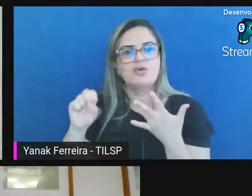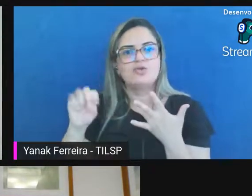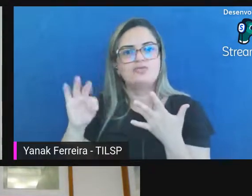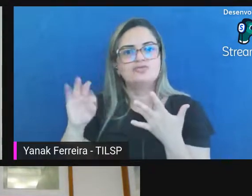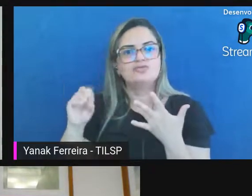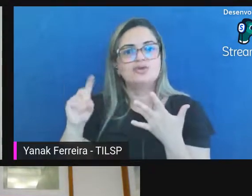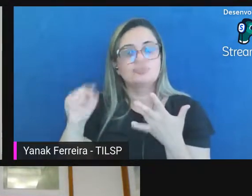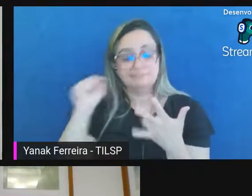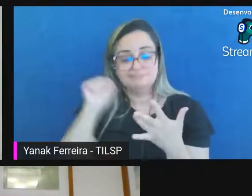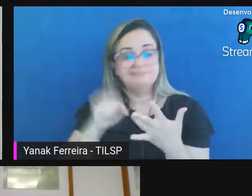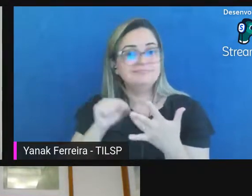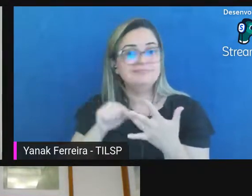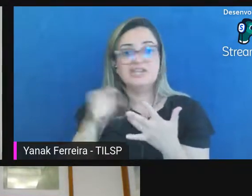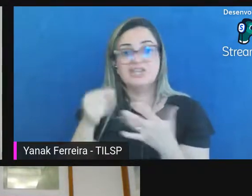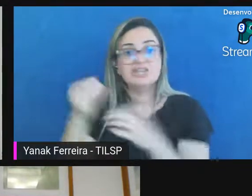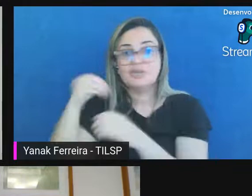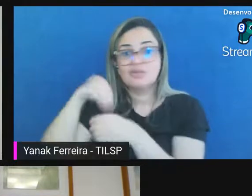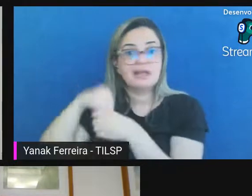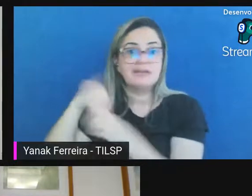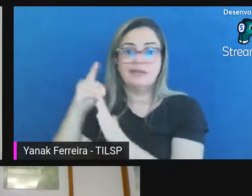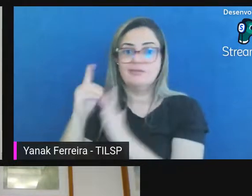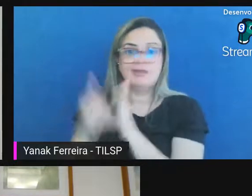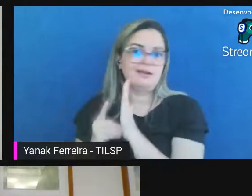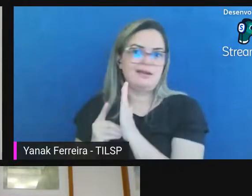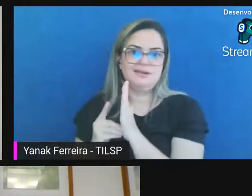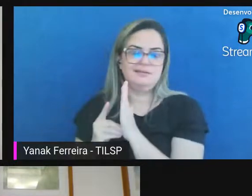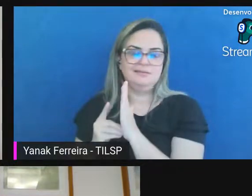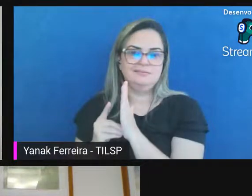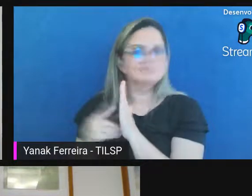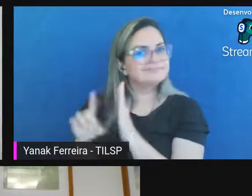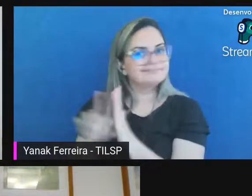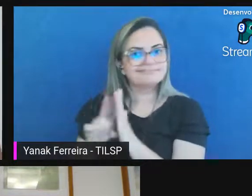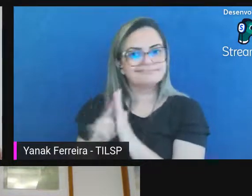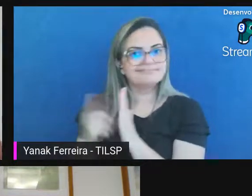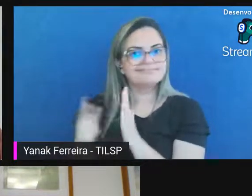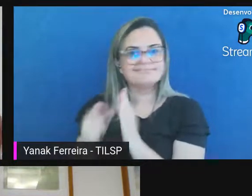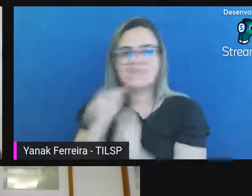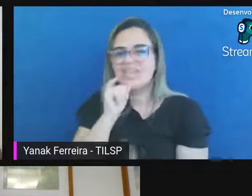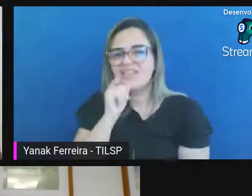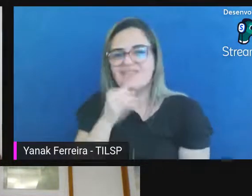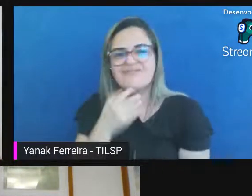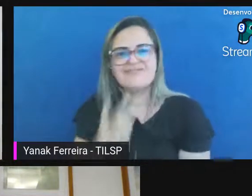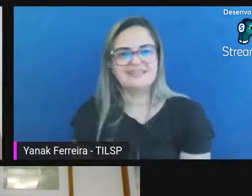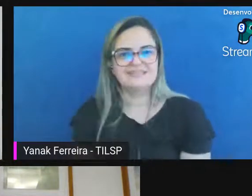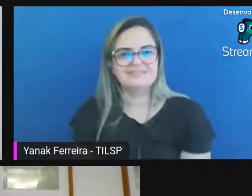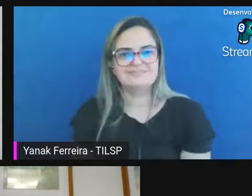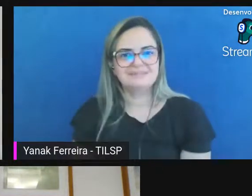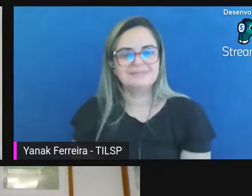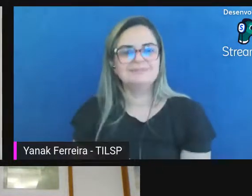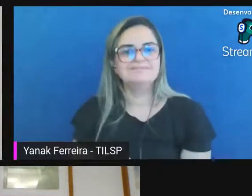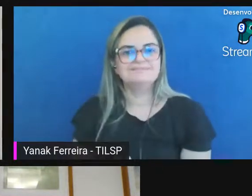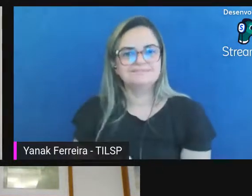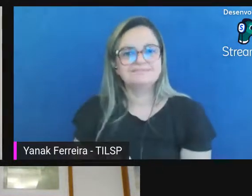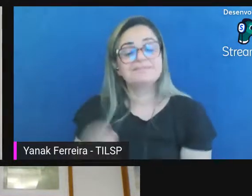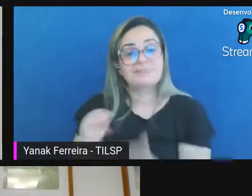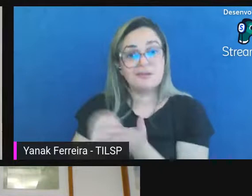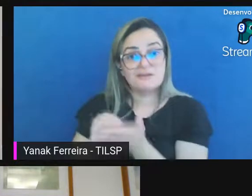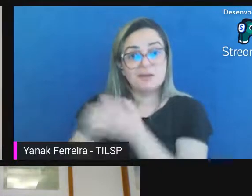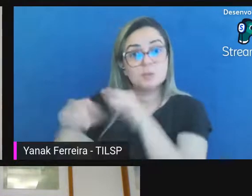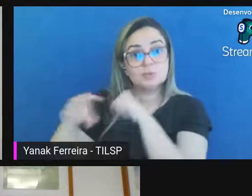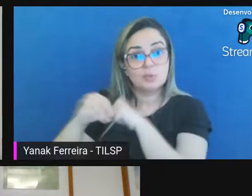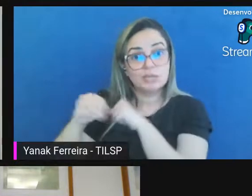está no decreto 10.278 infelizmente desconhecimento do legislador